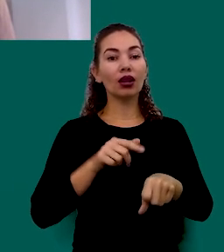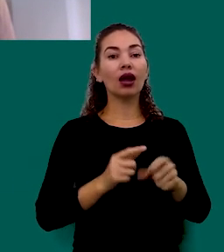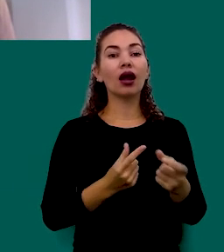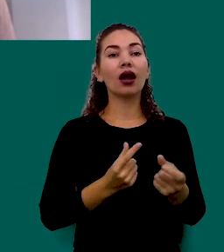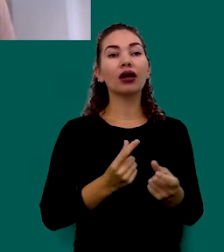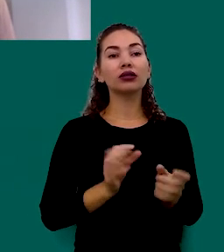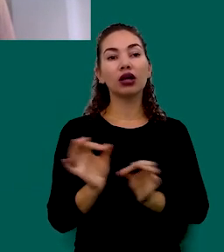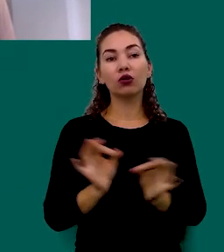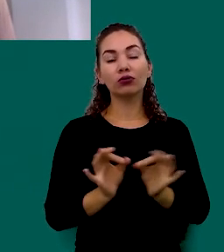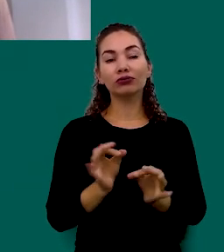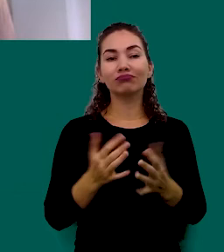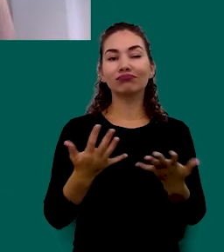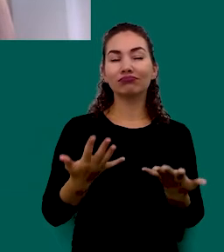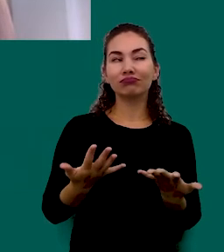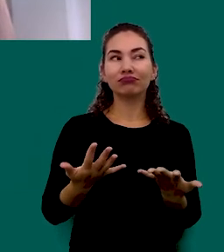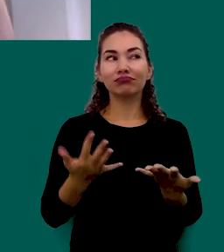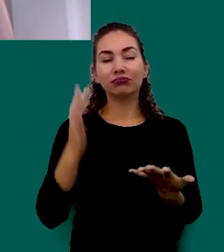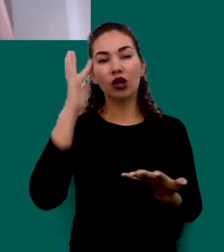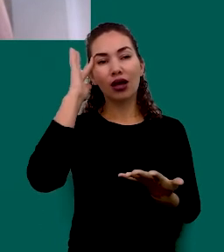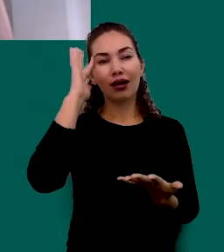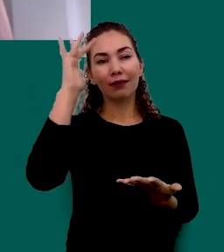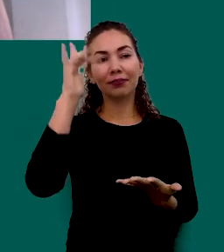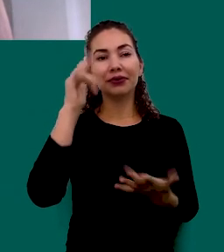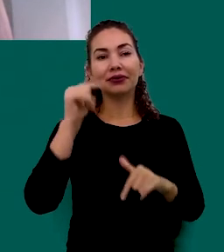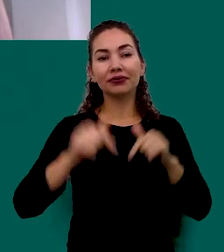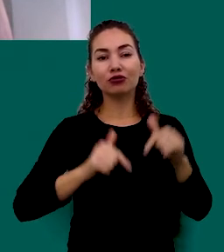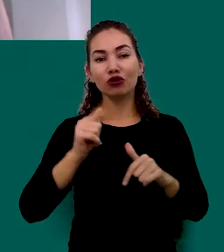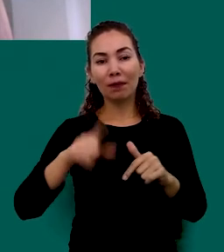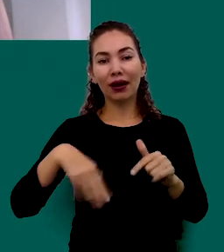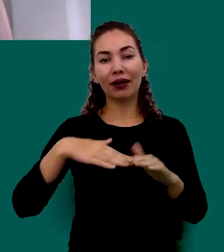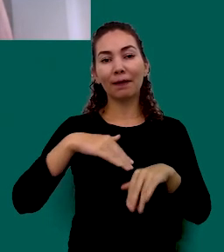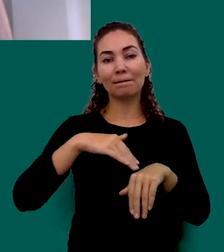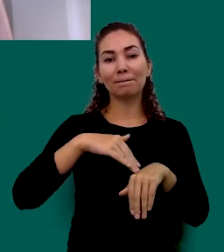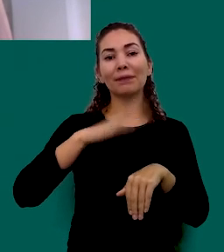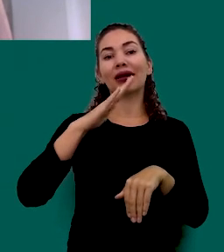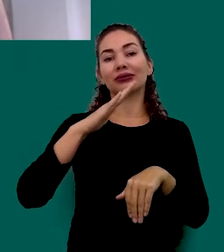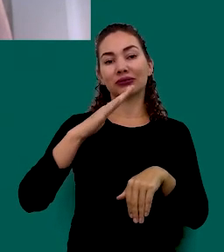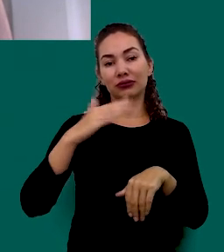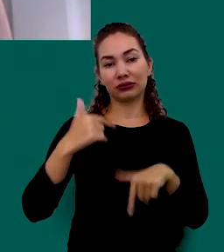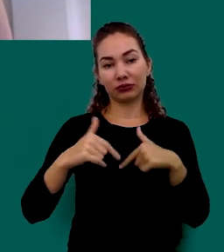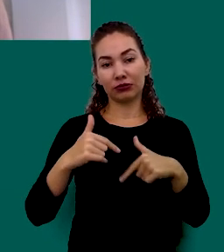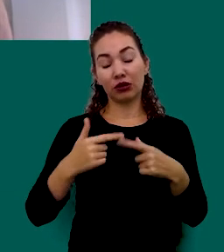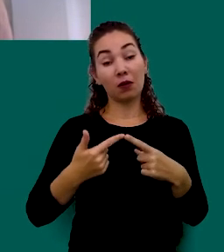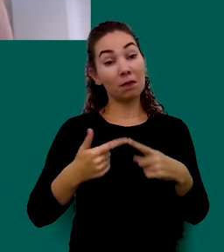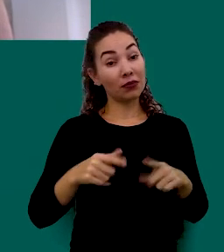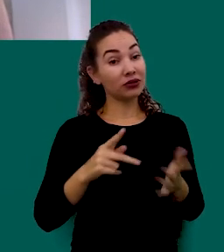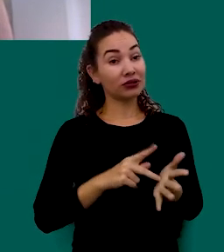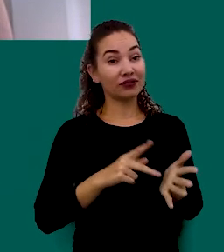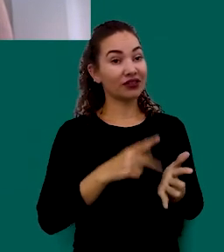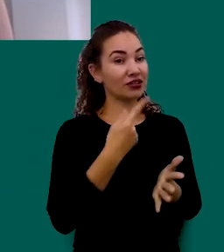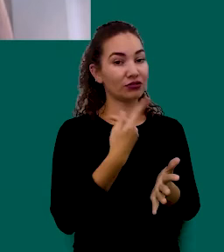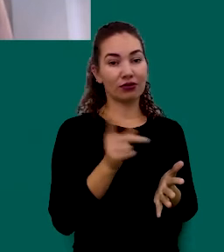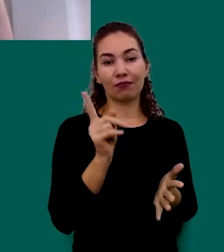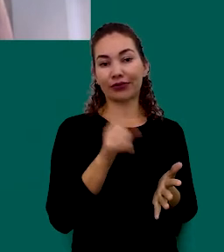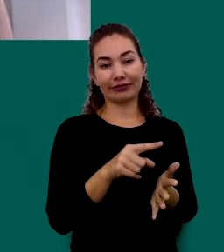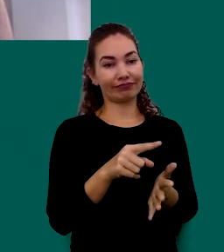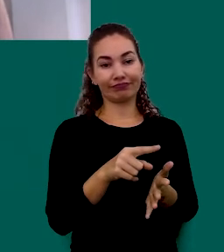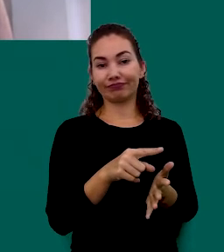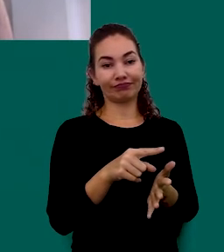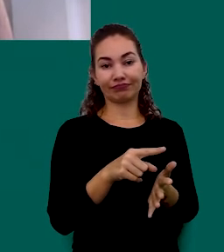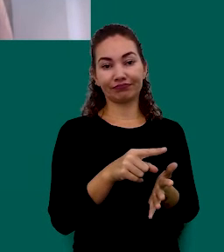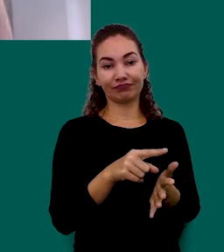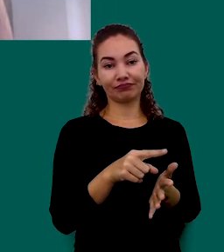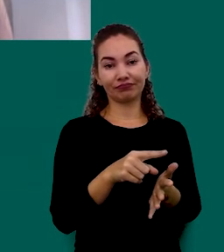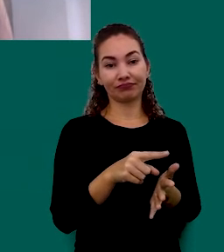Parece Que Ela Nos Remete A Ideia De Um Trabalho A Mais Mas Que Na Verdade Não Vai Ser Isso Não Vai Se